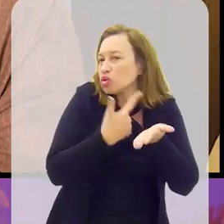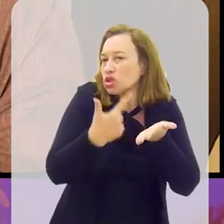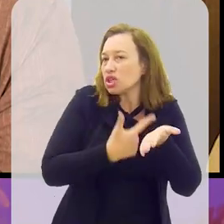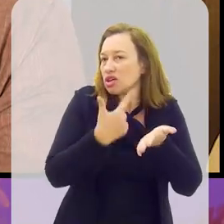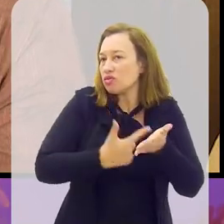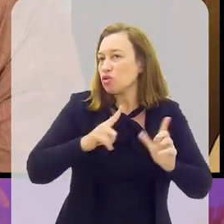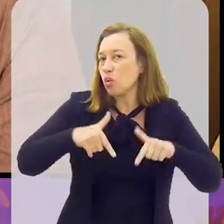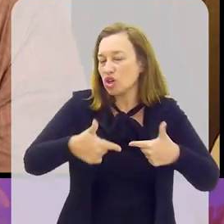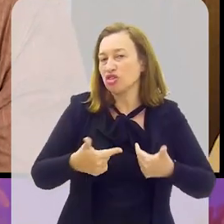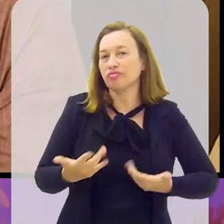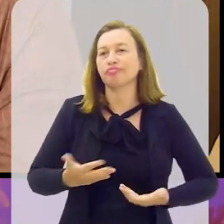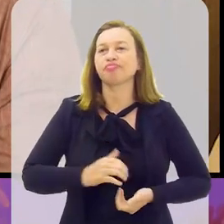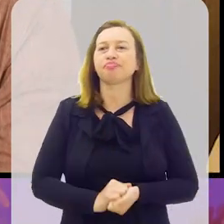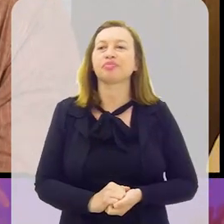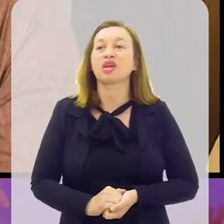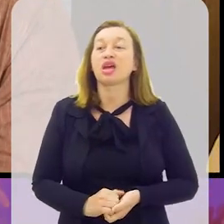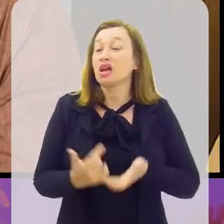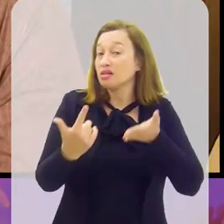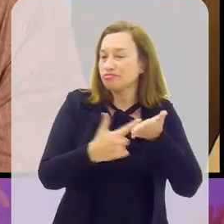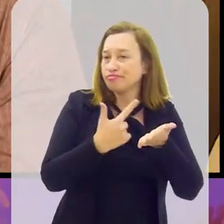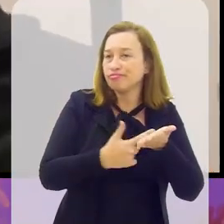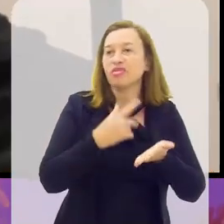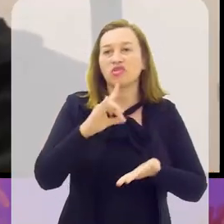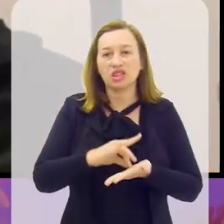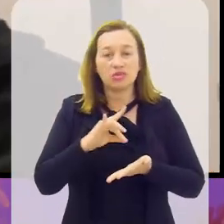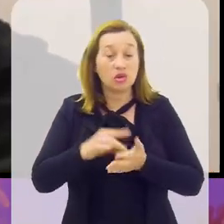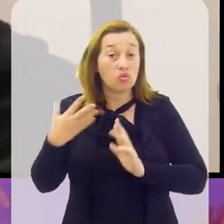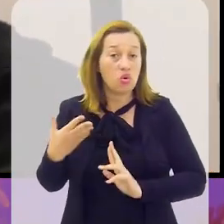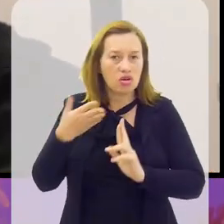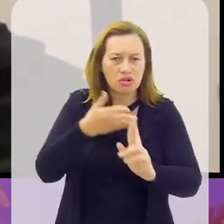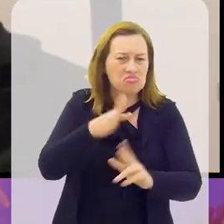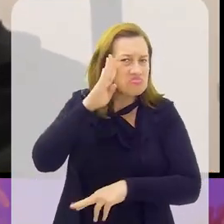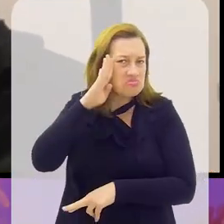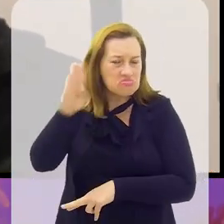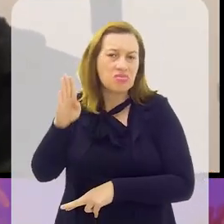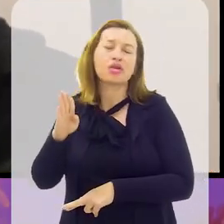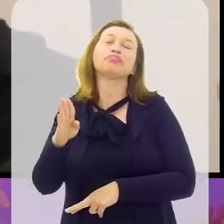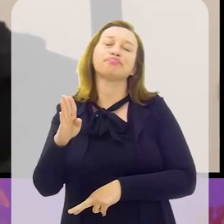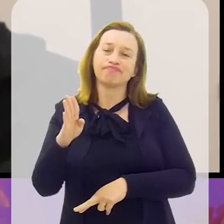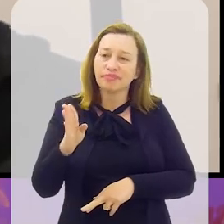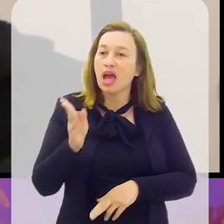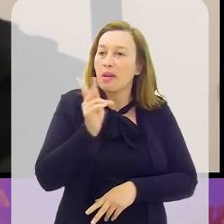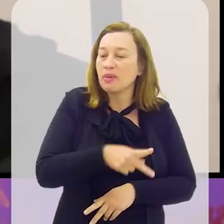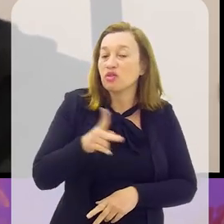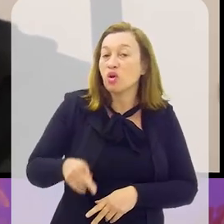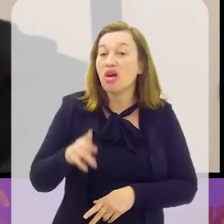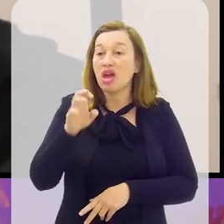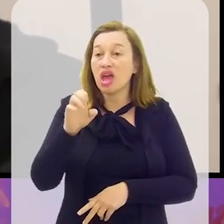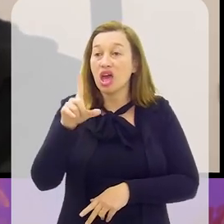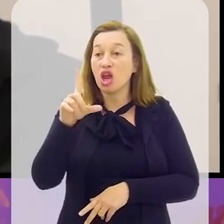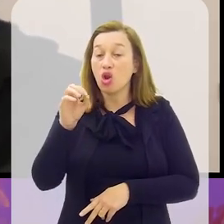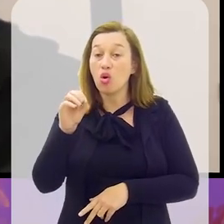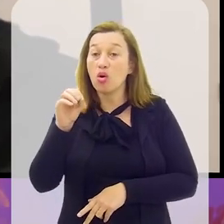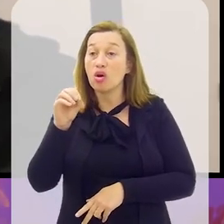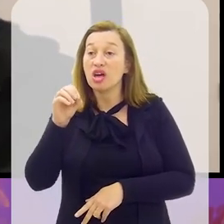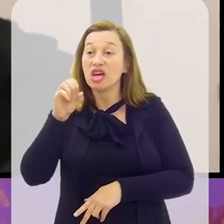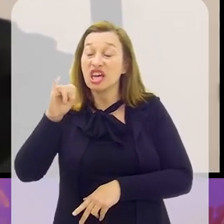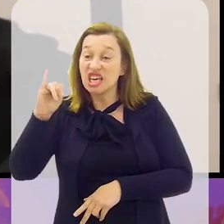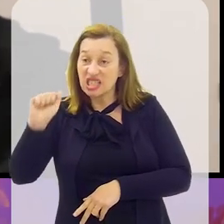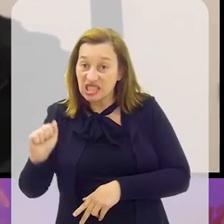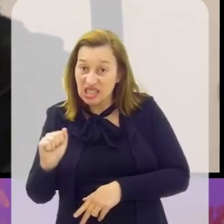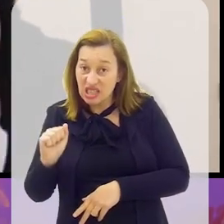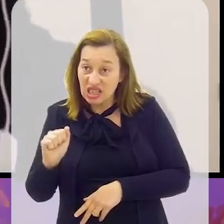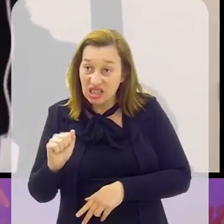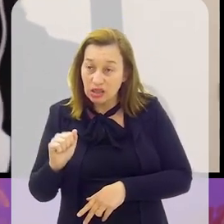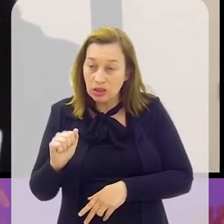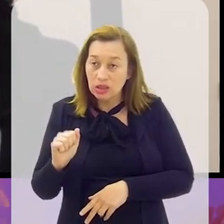livro e dessas ações? Olha, esse livro, ele é realmente uma grande referência, fundamental, né? A professora Heloísa Reis, ela